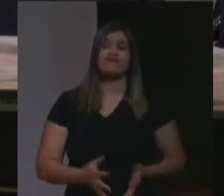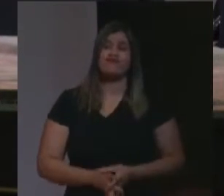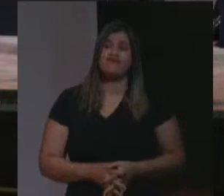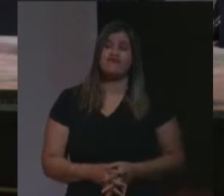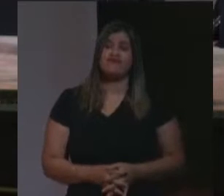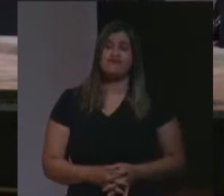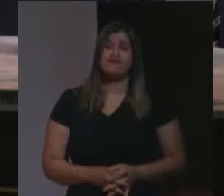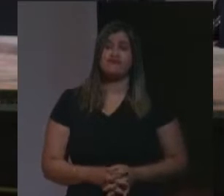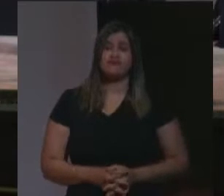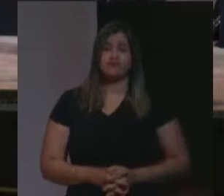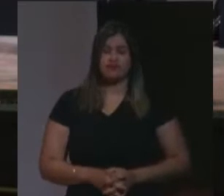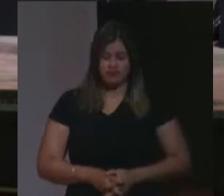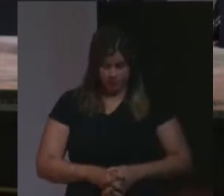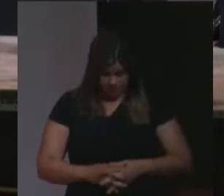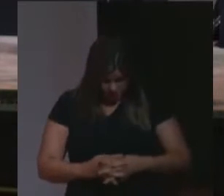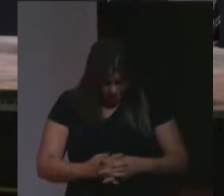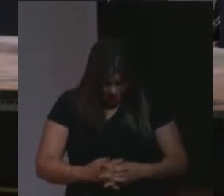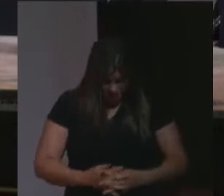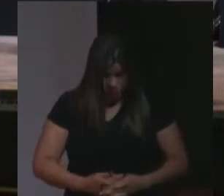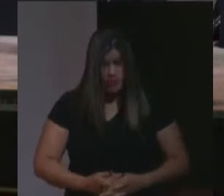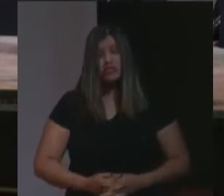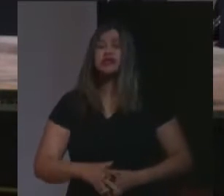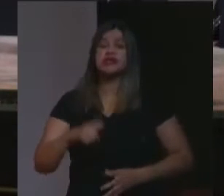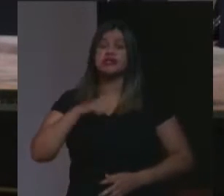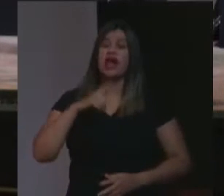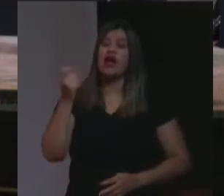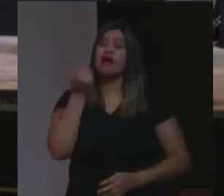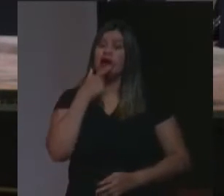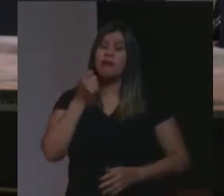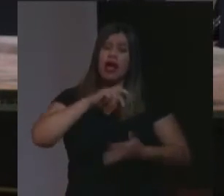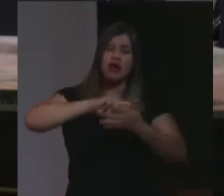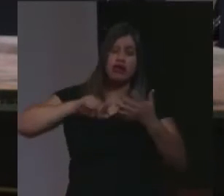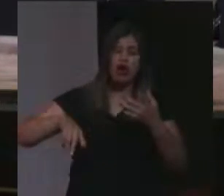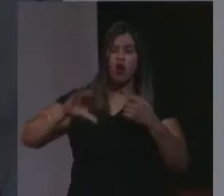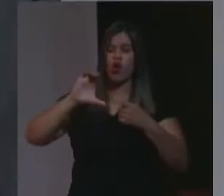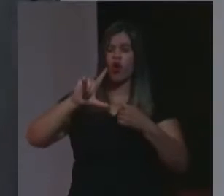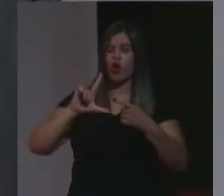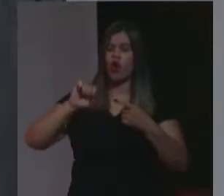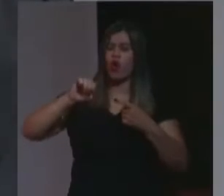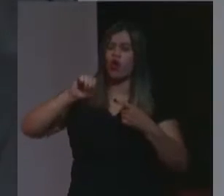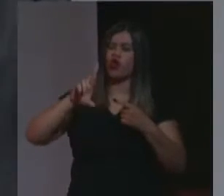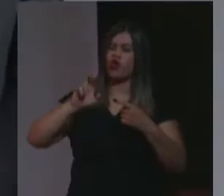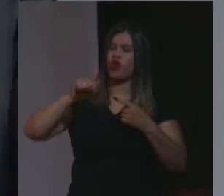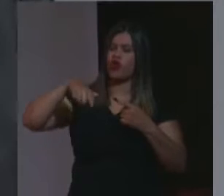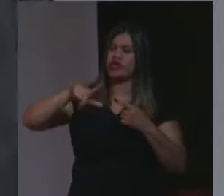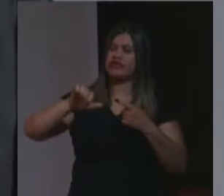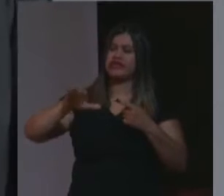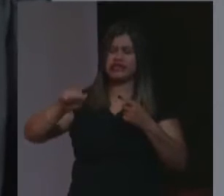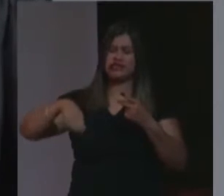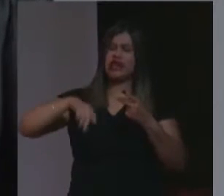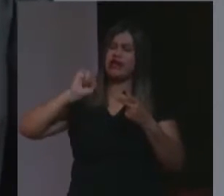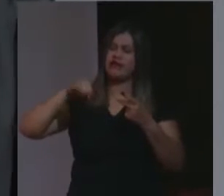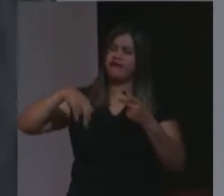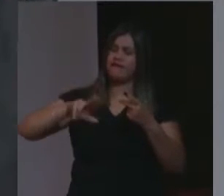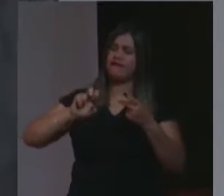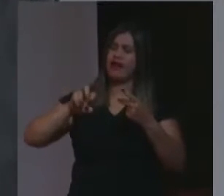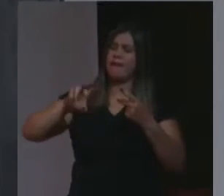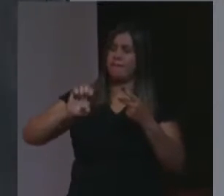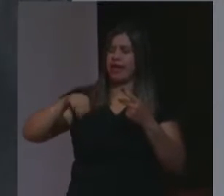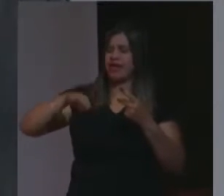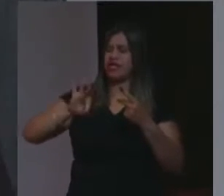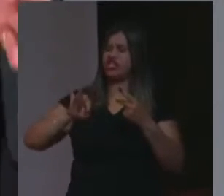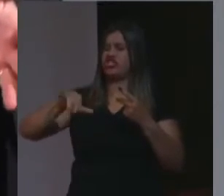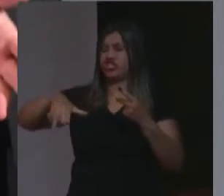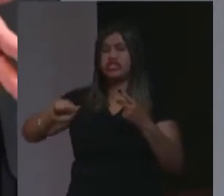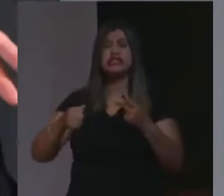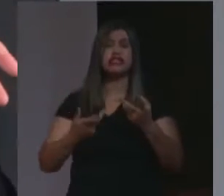que teve cloroquina e invermectina, tratamentos absolutamente ineficazes